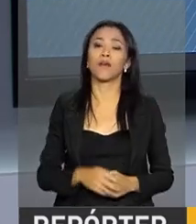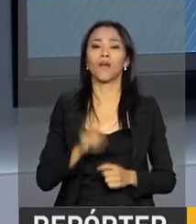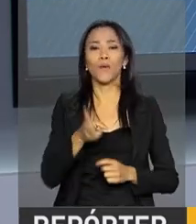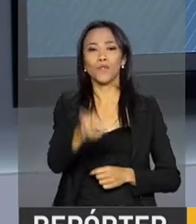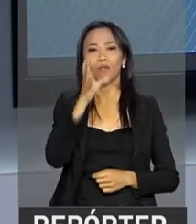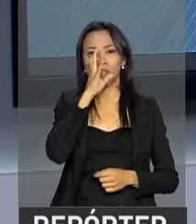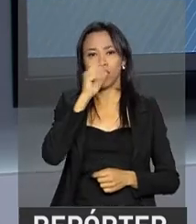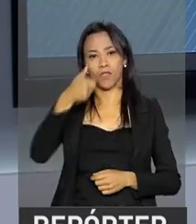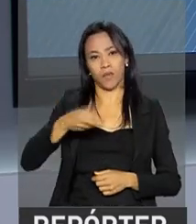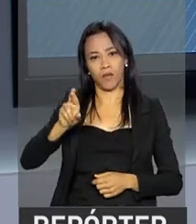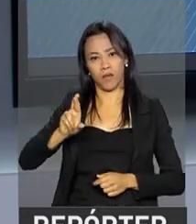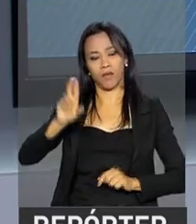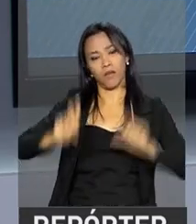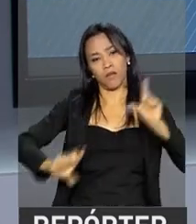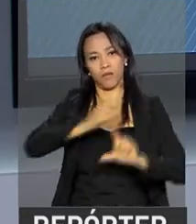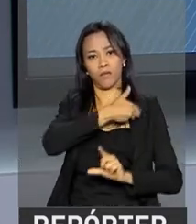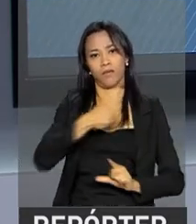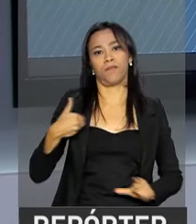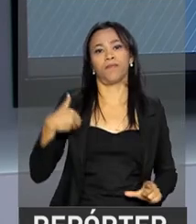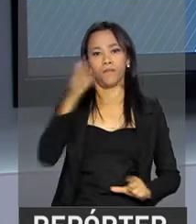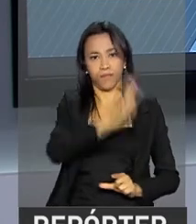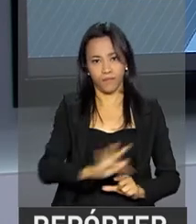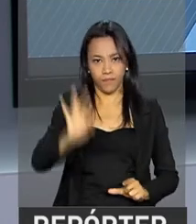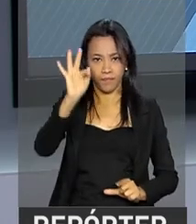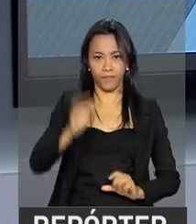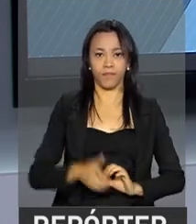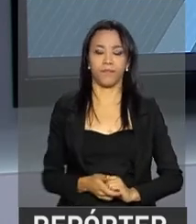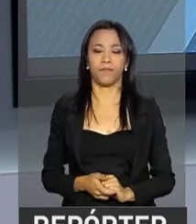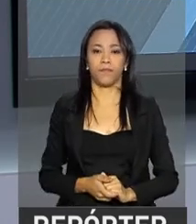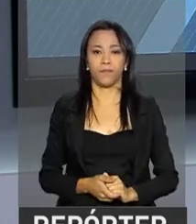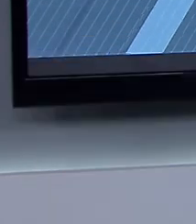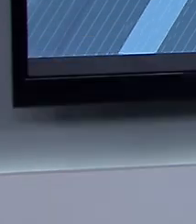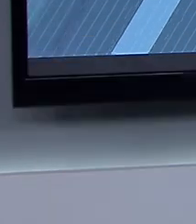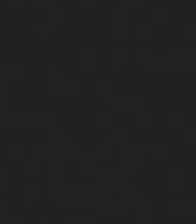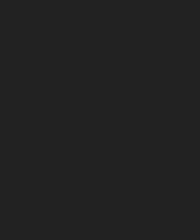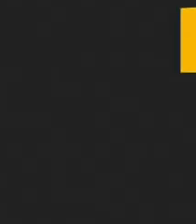Continue com a gente aqui na NBR, a TV do Governo Federal. Tchau!